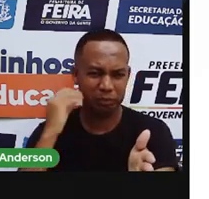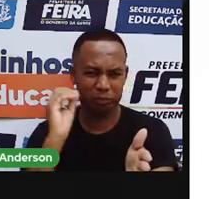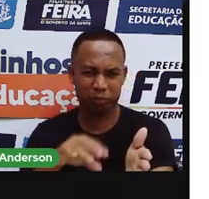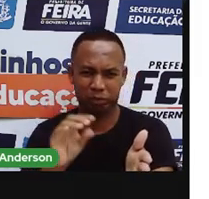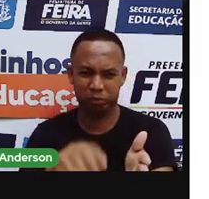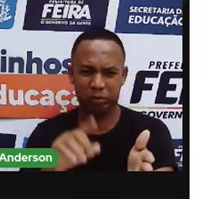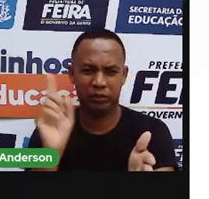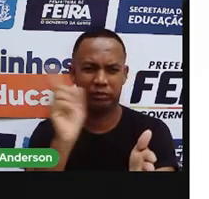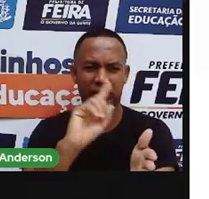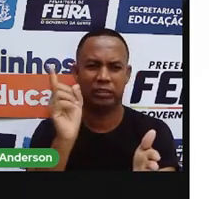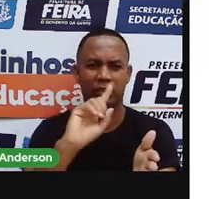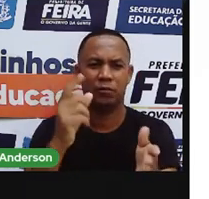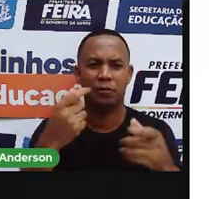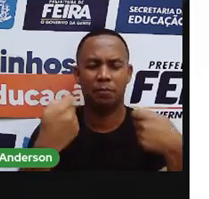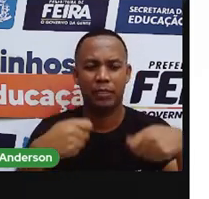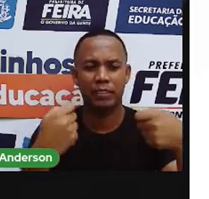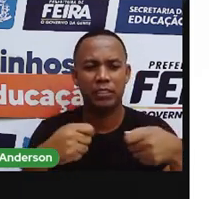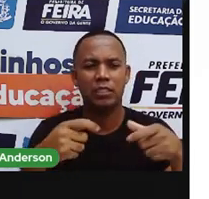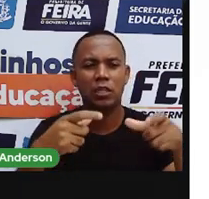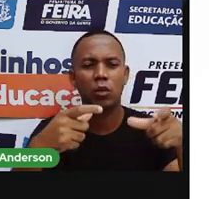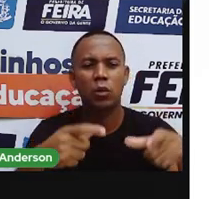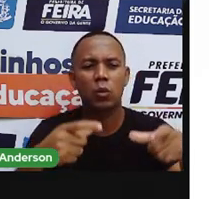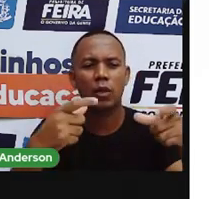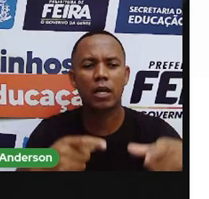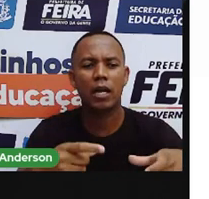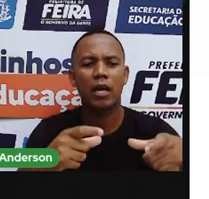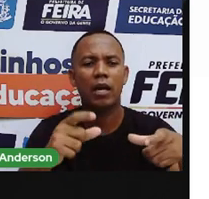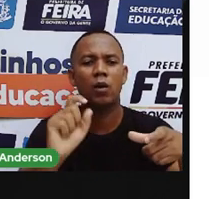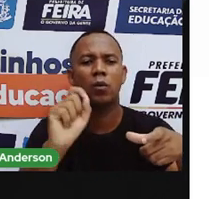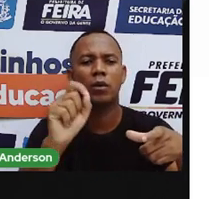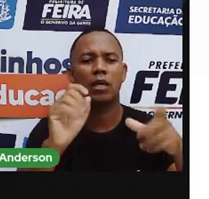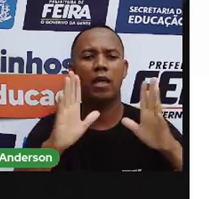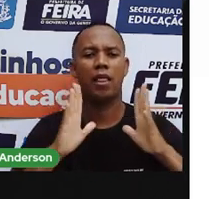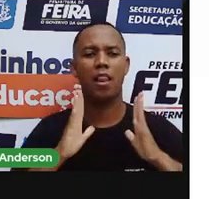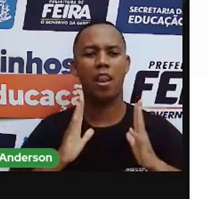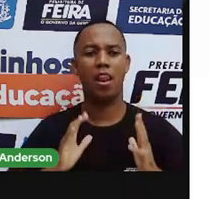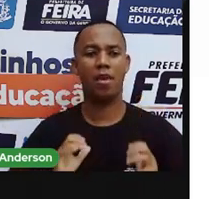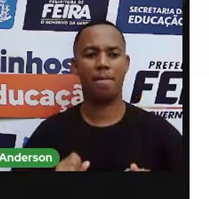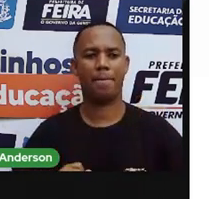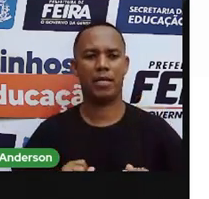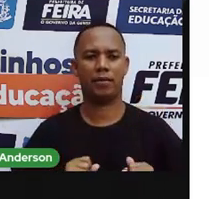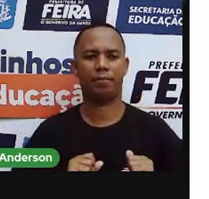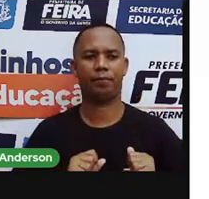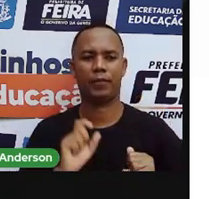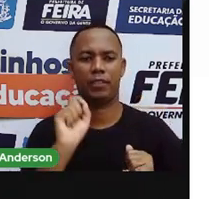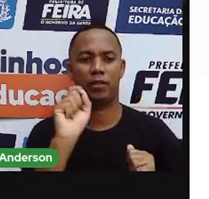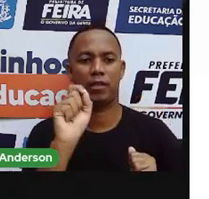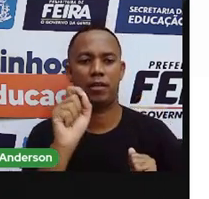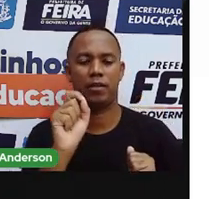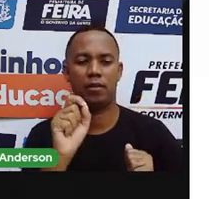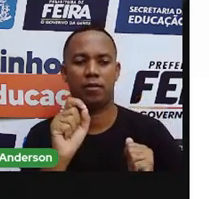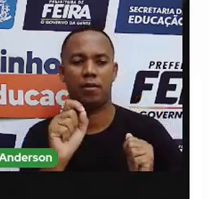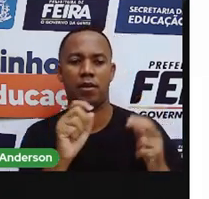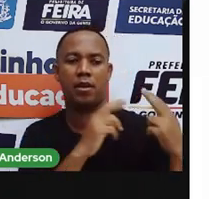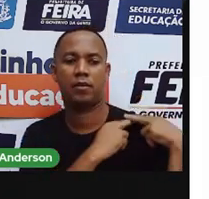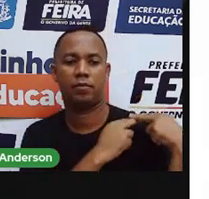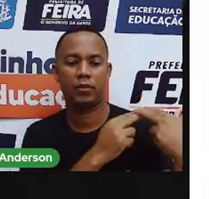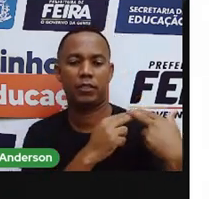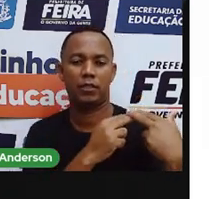rios? Não. A gente precisa de uma estação de tratamento. Que no nosso caso aqui na Bahia é de responsabilidade de quem? Da